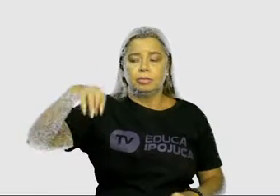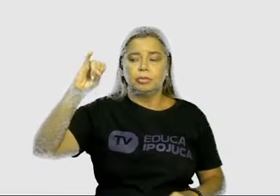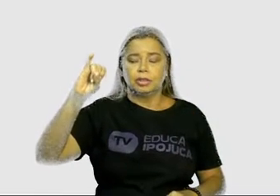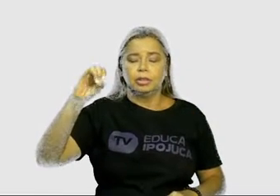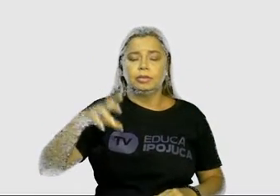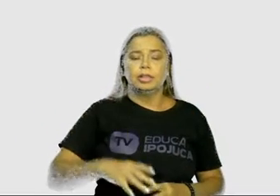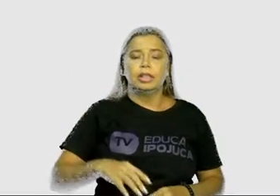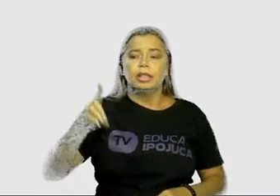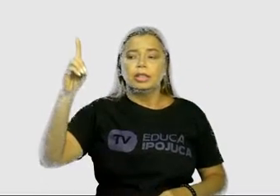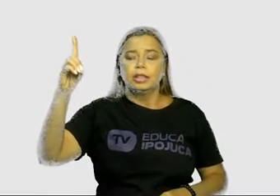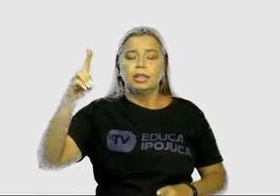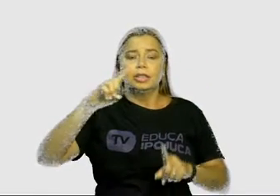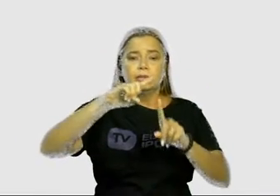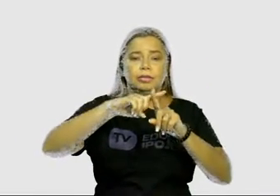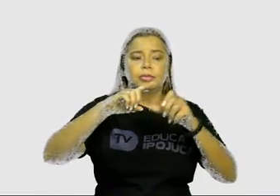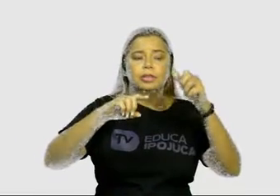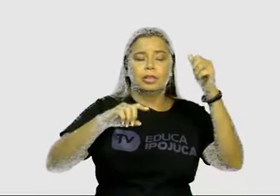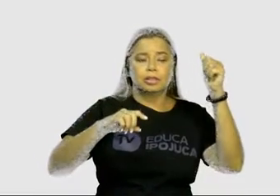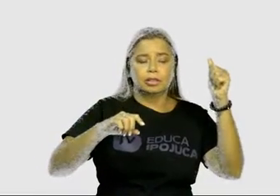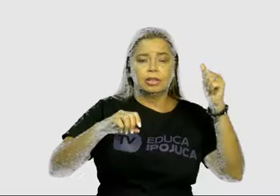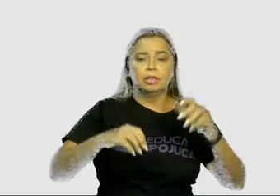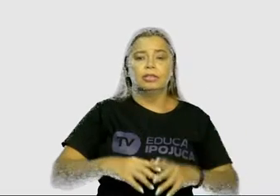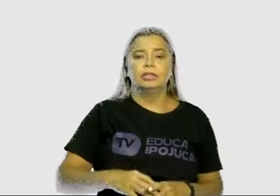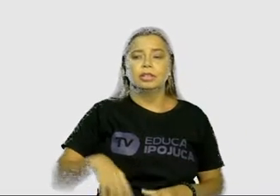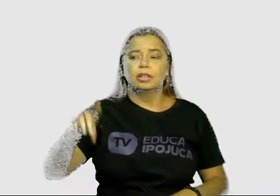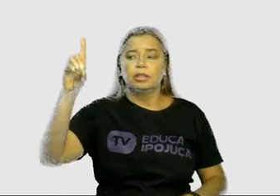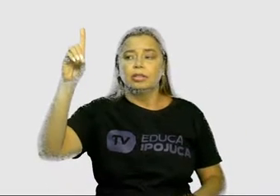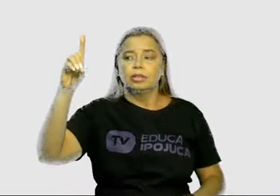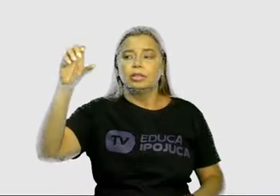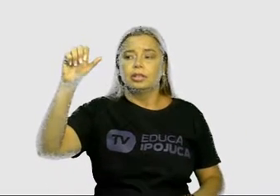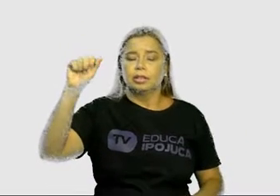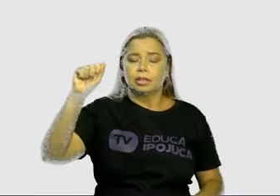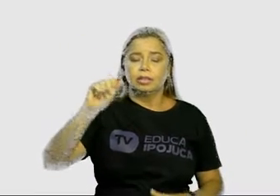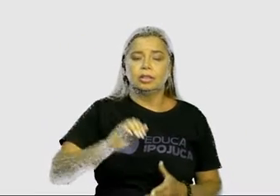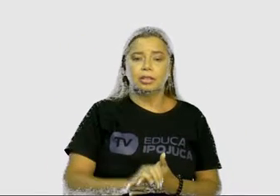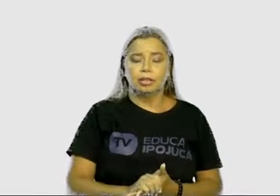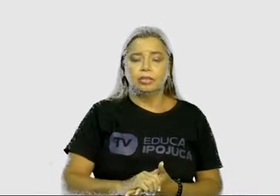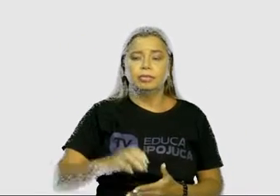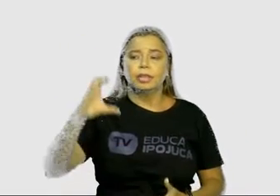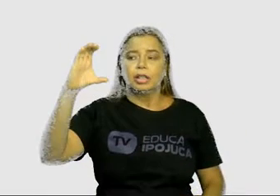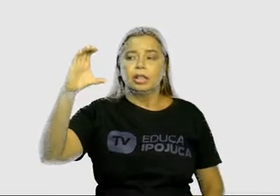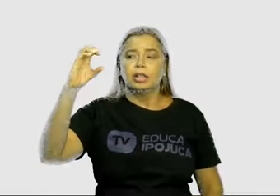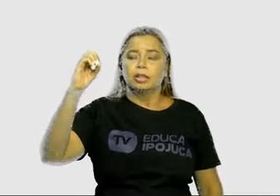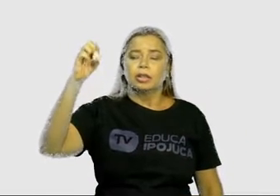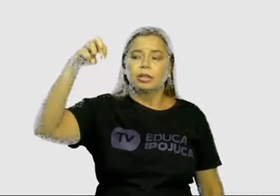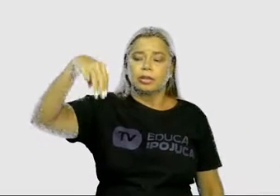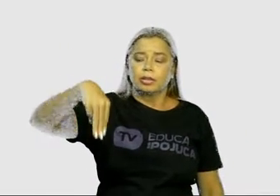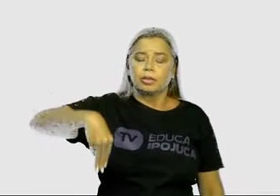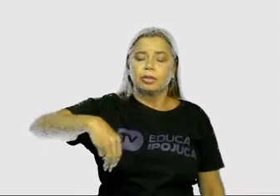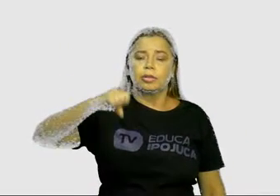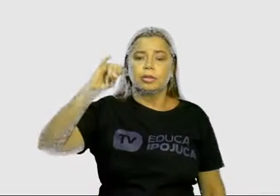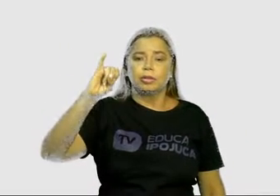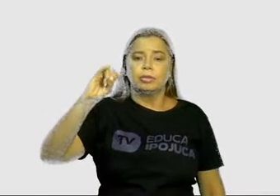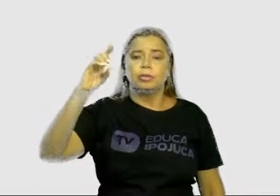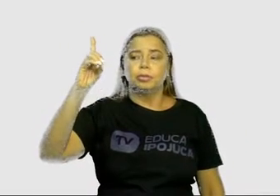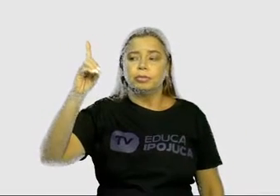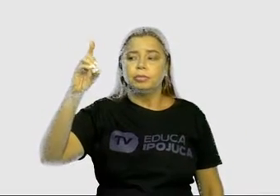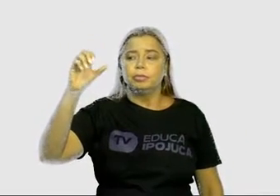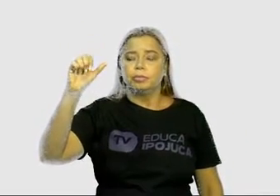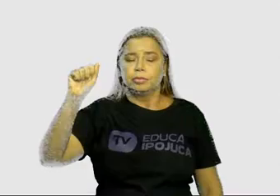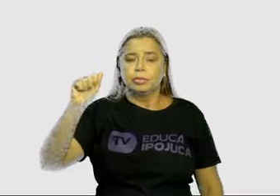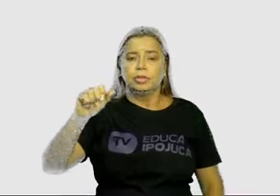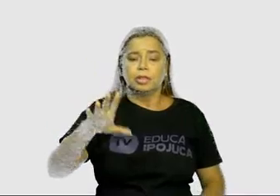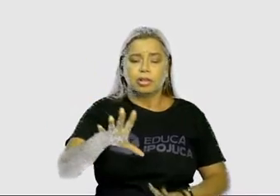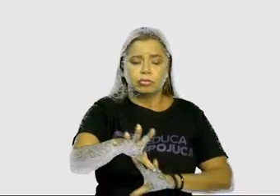é o dá. Portanto, temos o có, o mi e o dá. Juntando esses três sons.